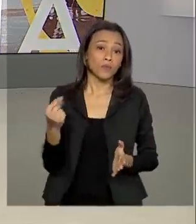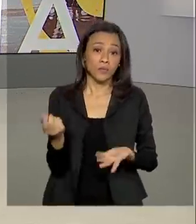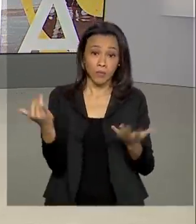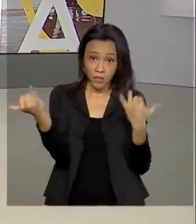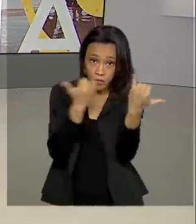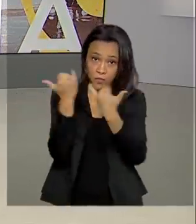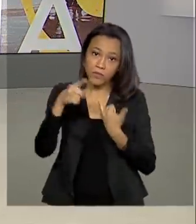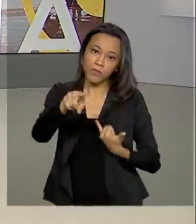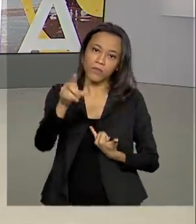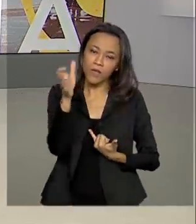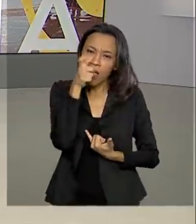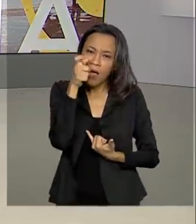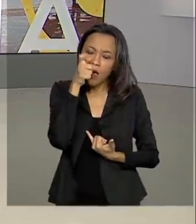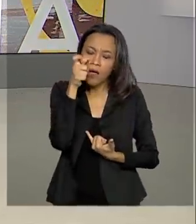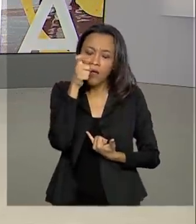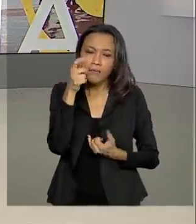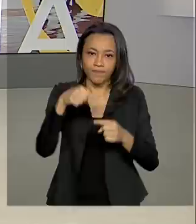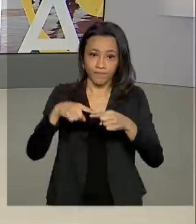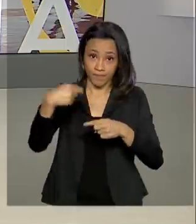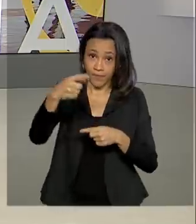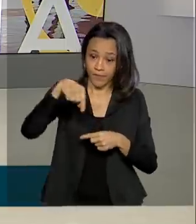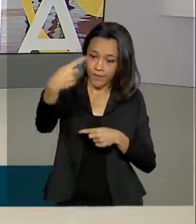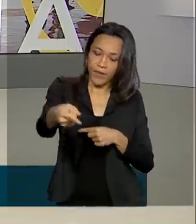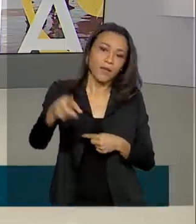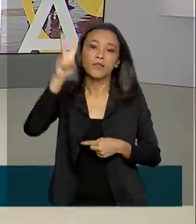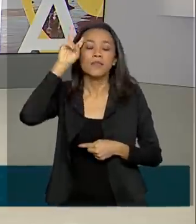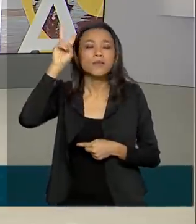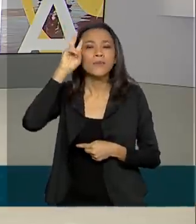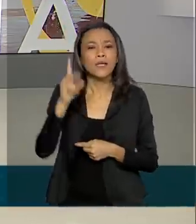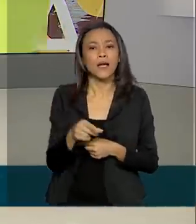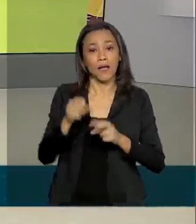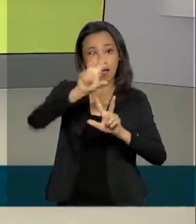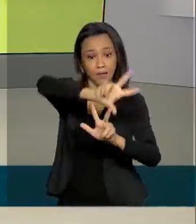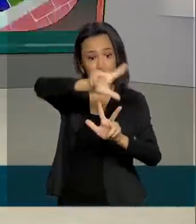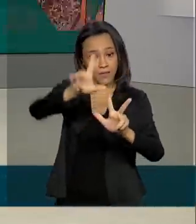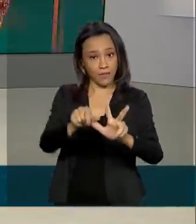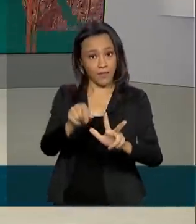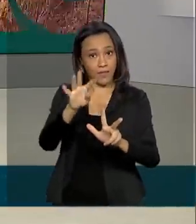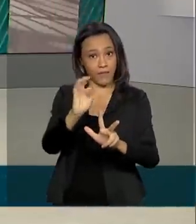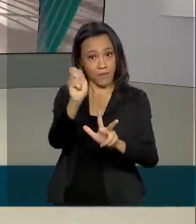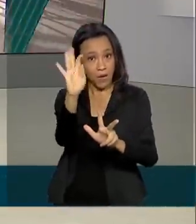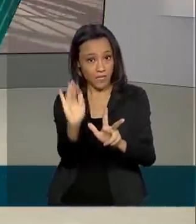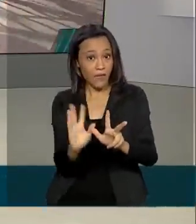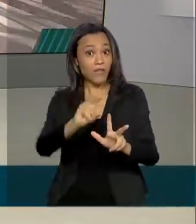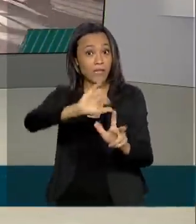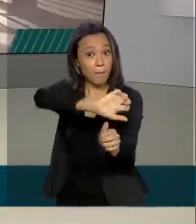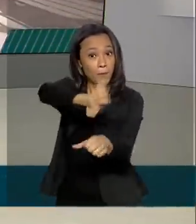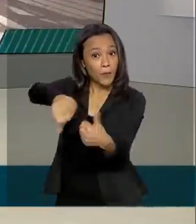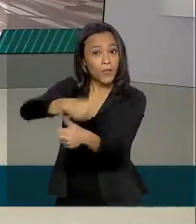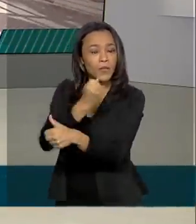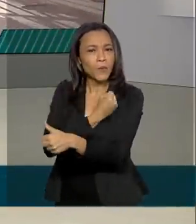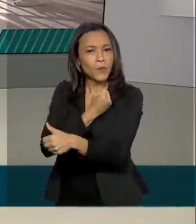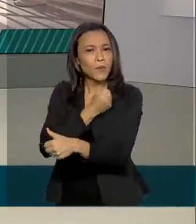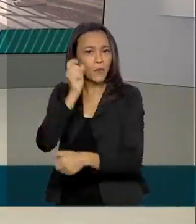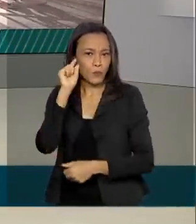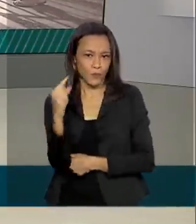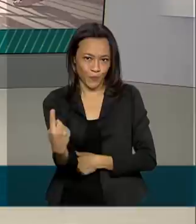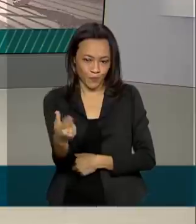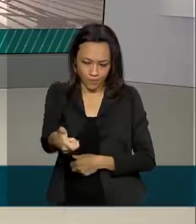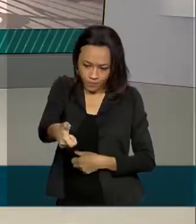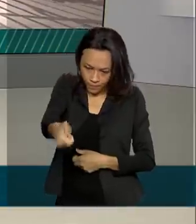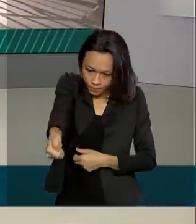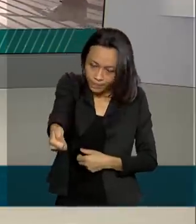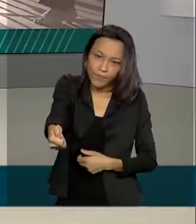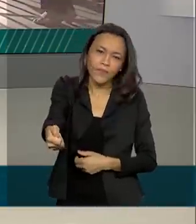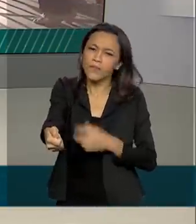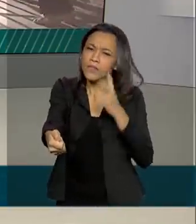que nos assiste. A partir de segunda-feira, a TV Brasil vai mudar de canal em São Paulo. Será o canal 1 da sua televisão aberta. Para